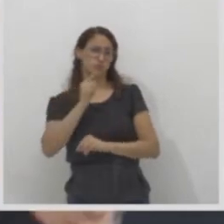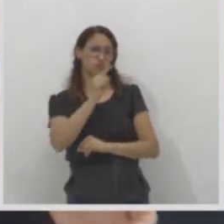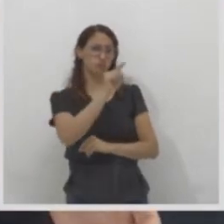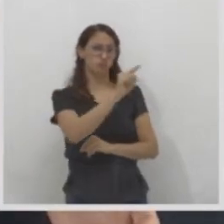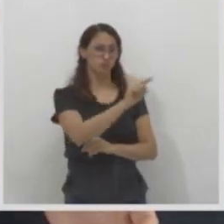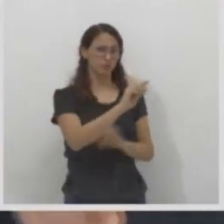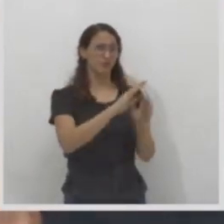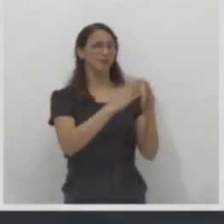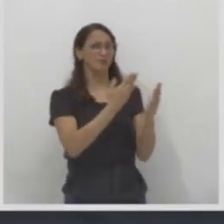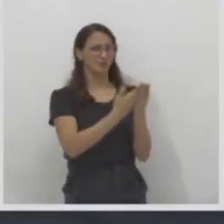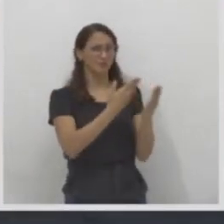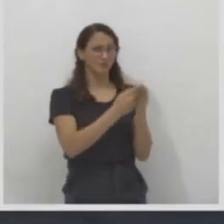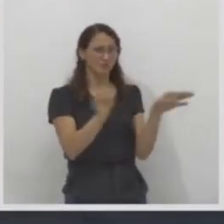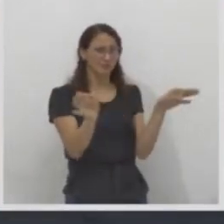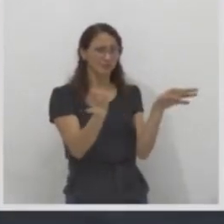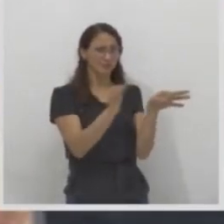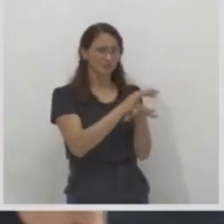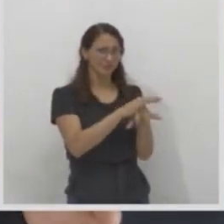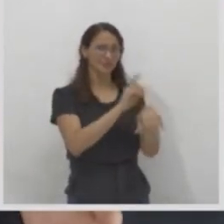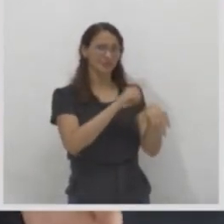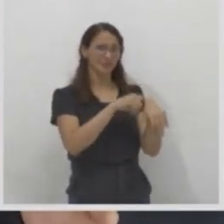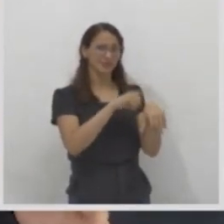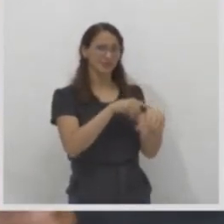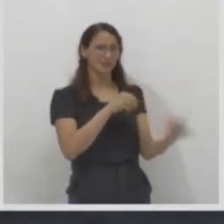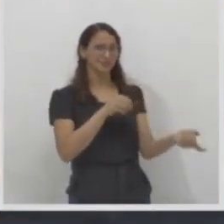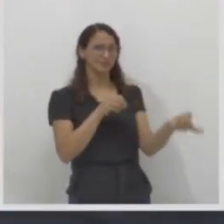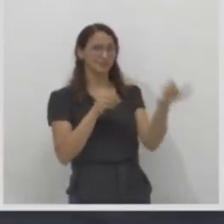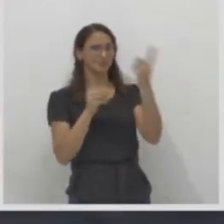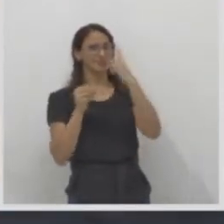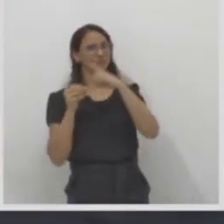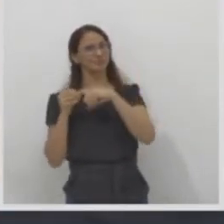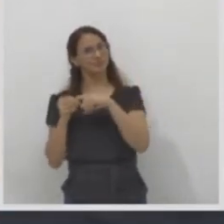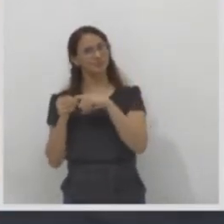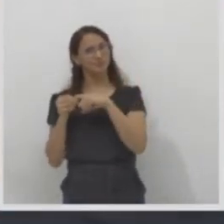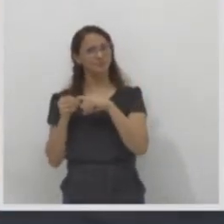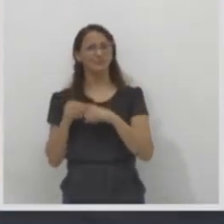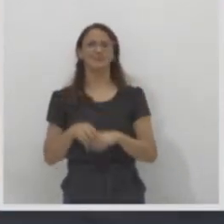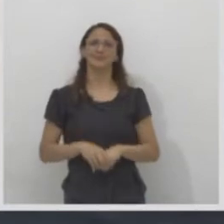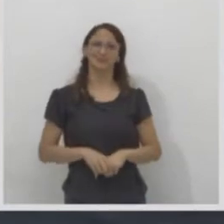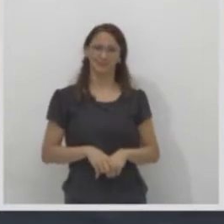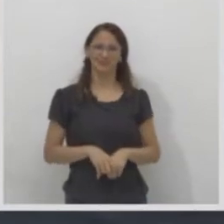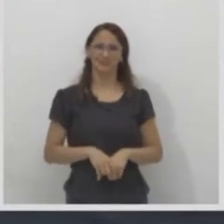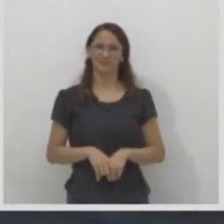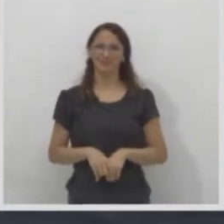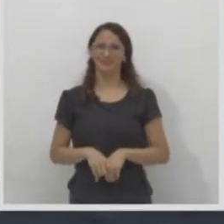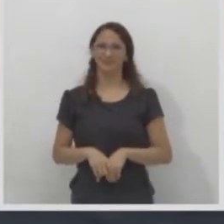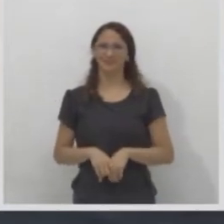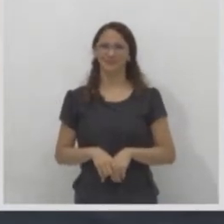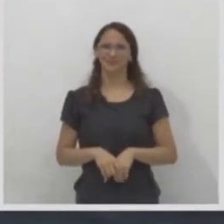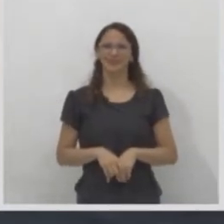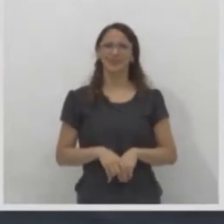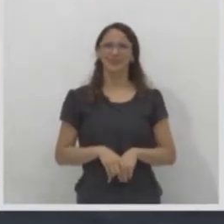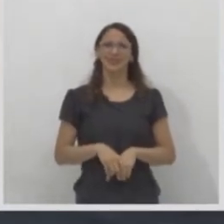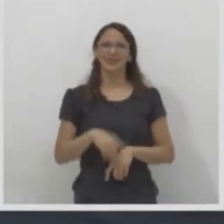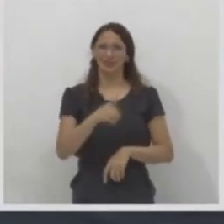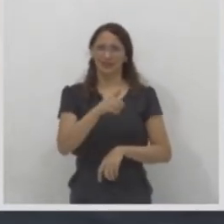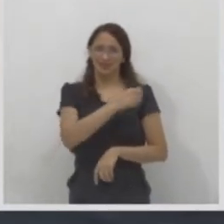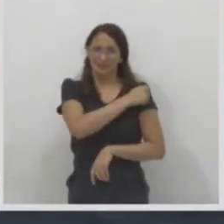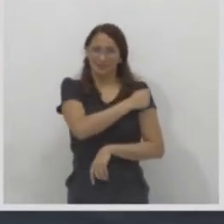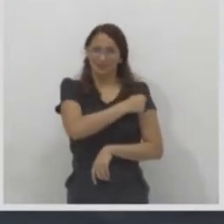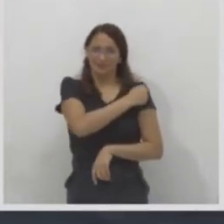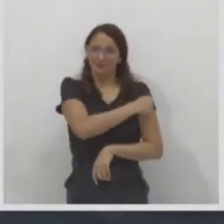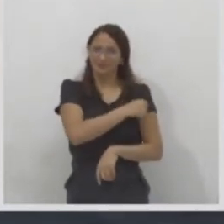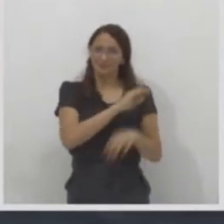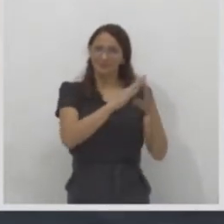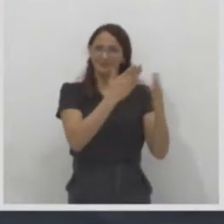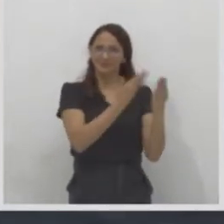tem um tempo para voltar, né? Ao final da aula, o aluno volta para a sua casa. Então, é